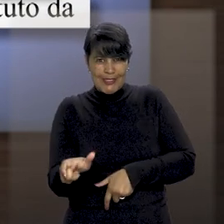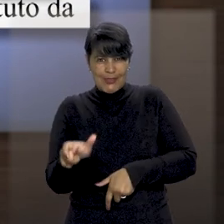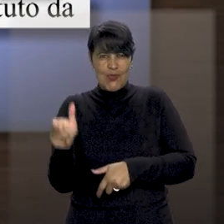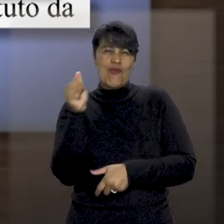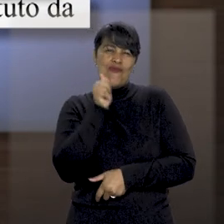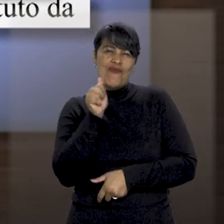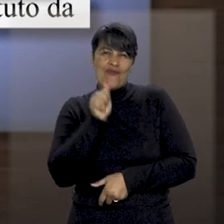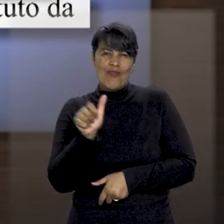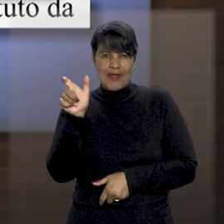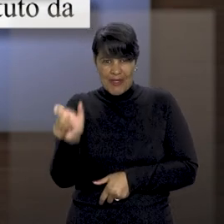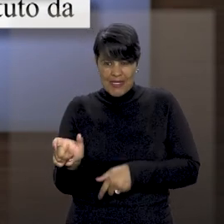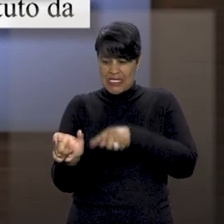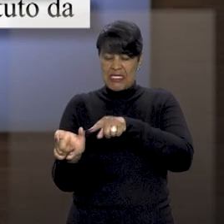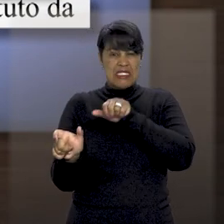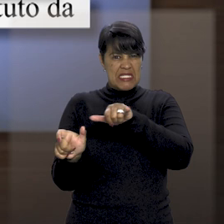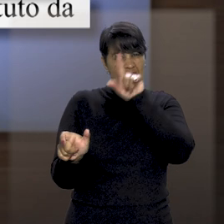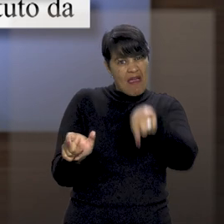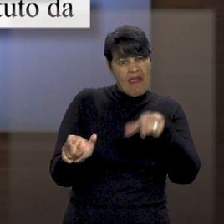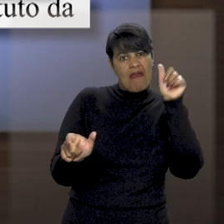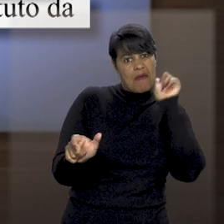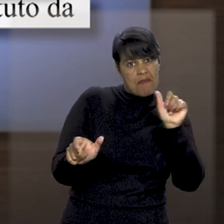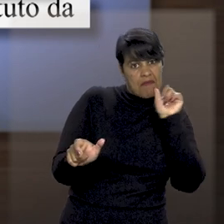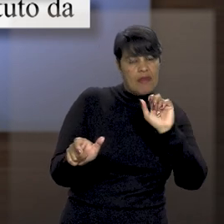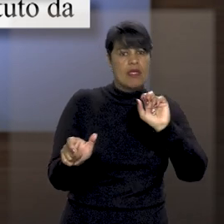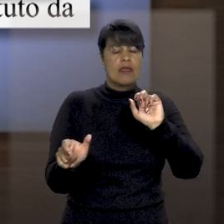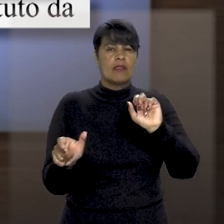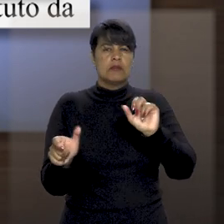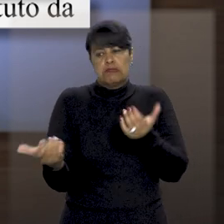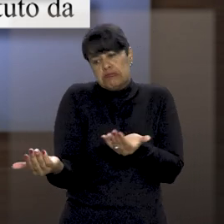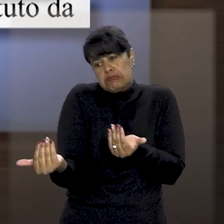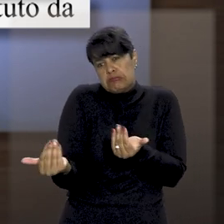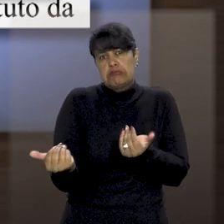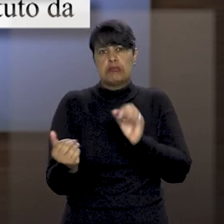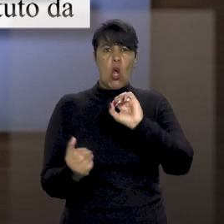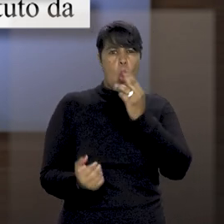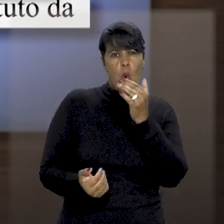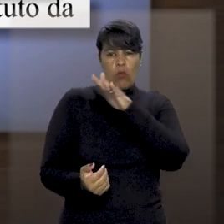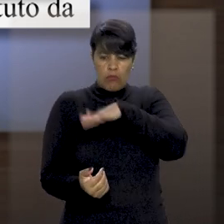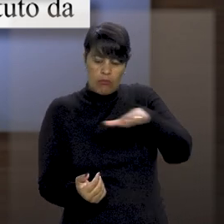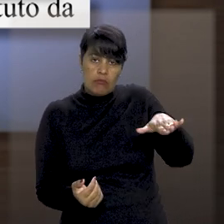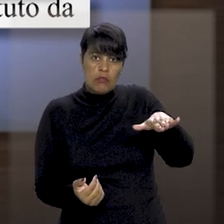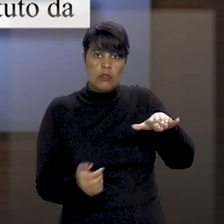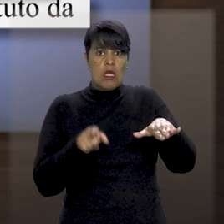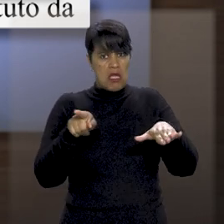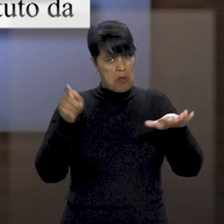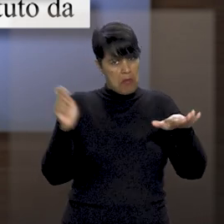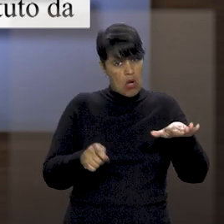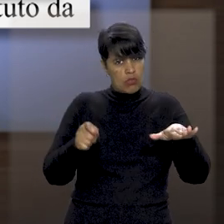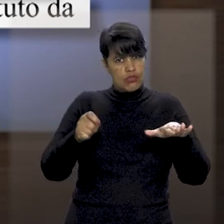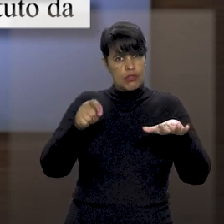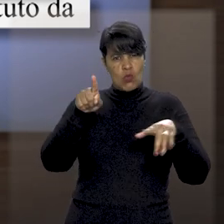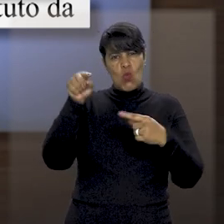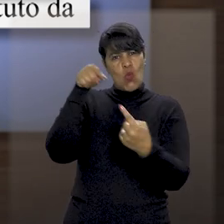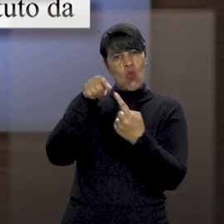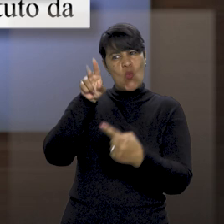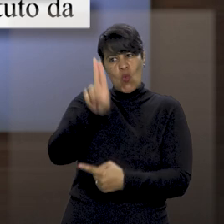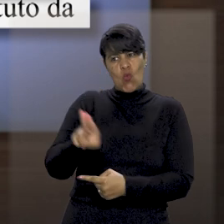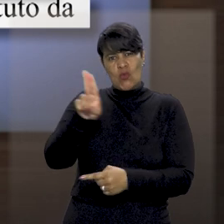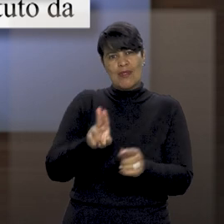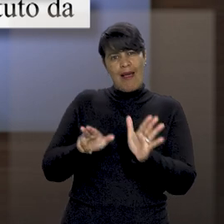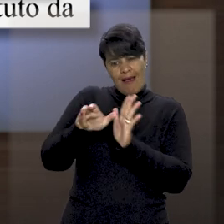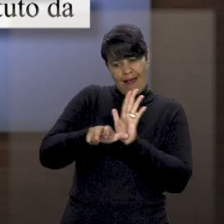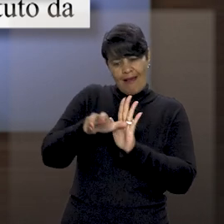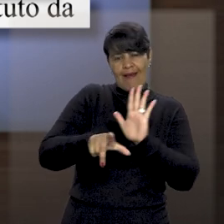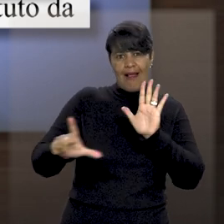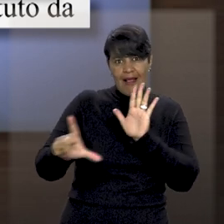independentemente de a vítima ser criança ou adolescente, é condição única para atrair a aplicabilidade da Lei Maria da Penha